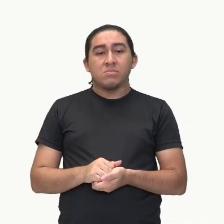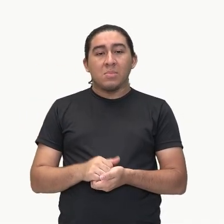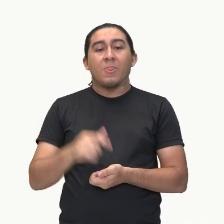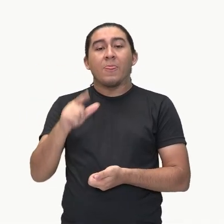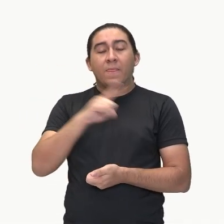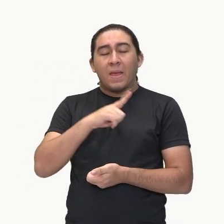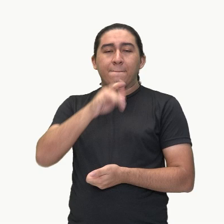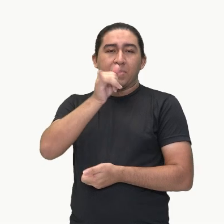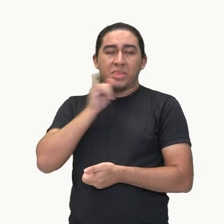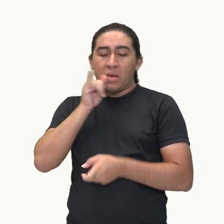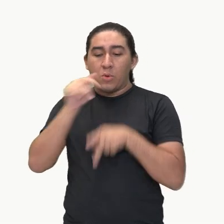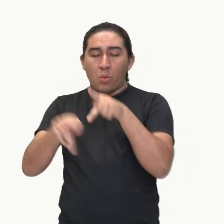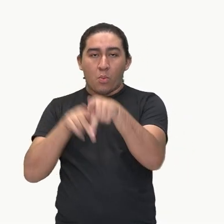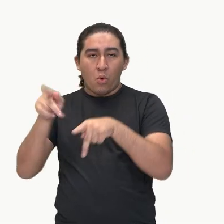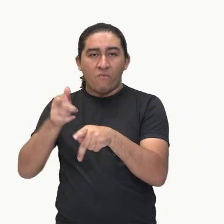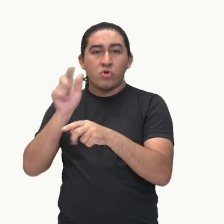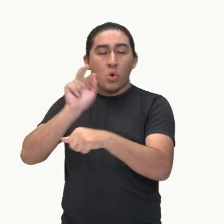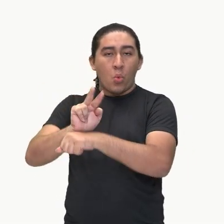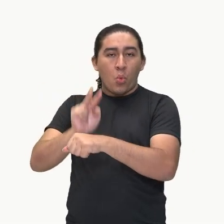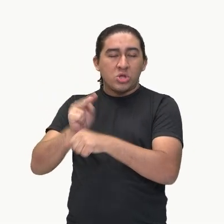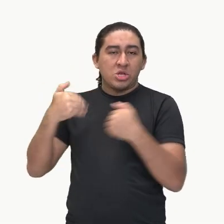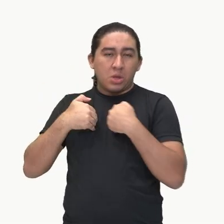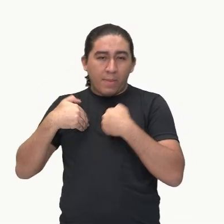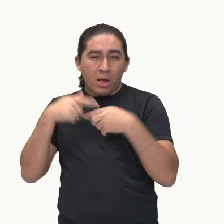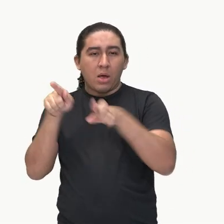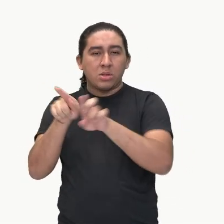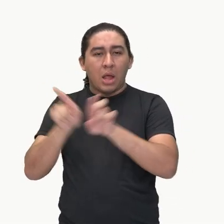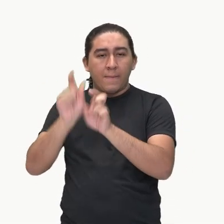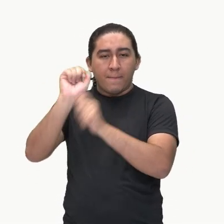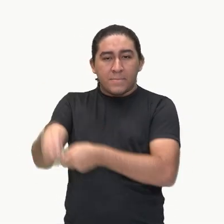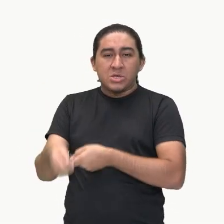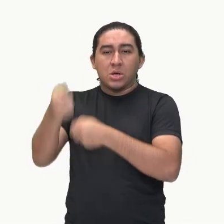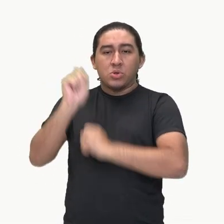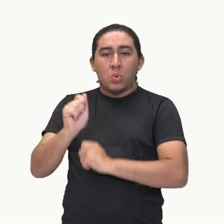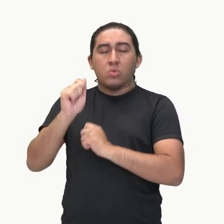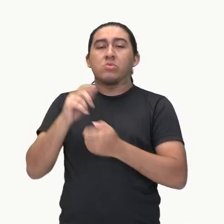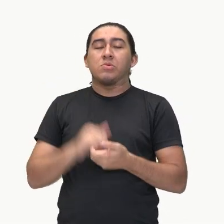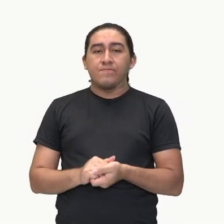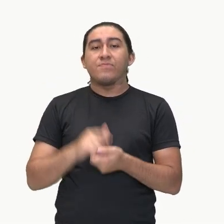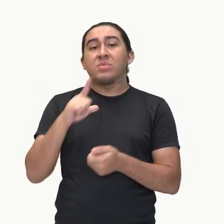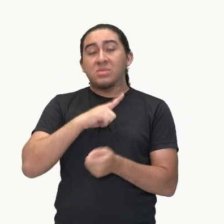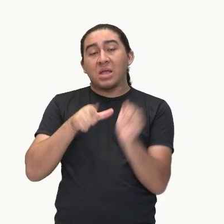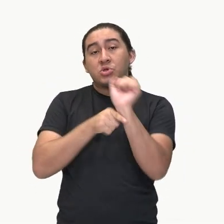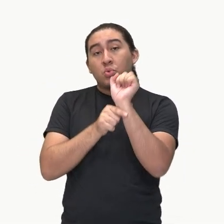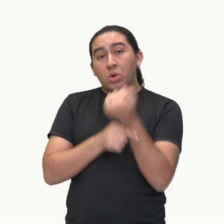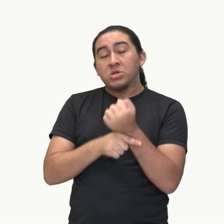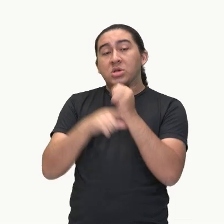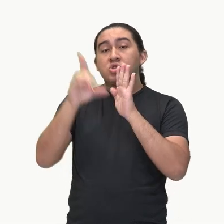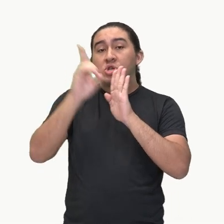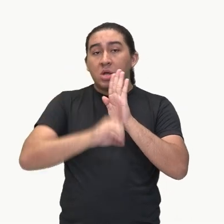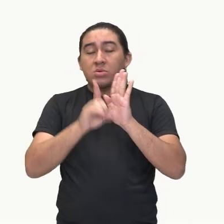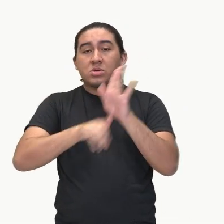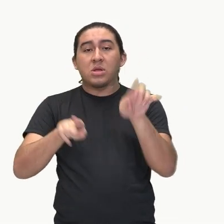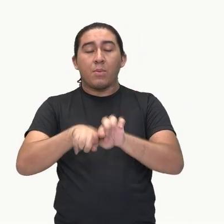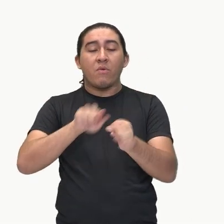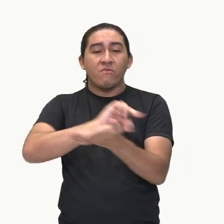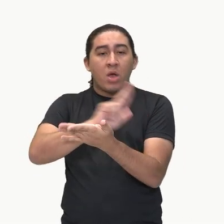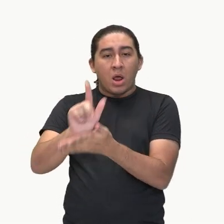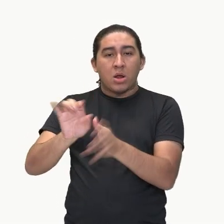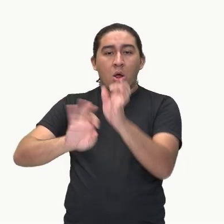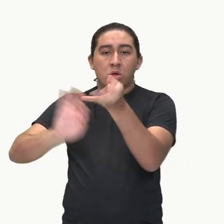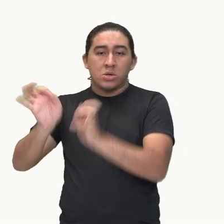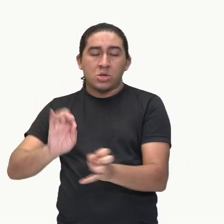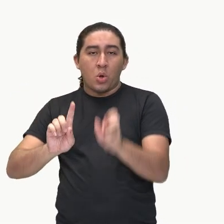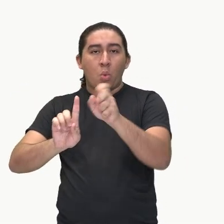pescadores, bem como para a promoção de direitos às diversas organizações culturais com a demarcação de